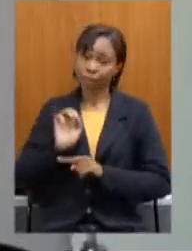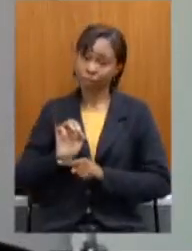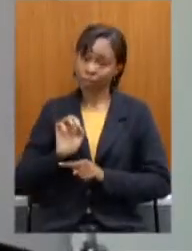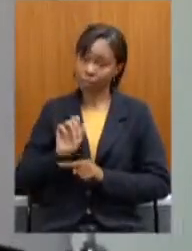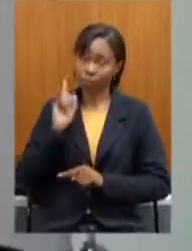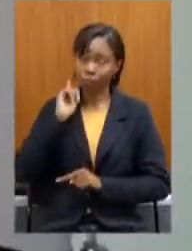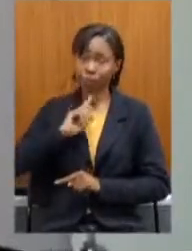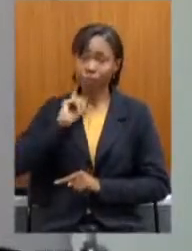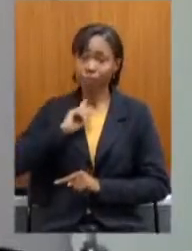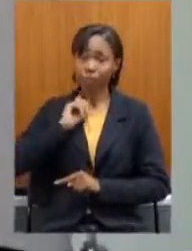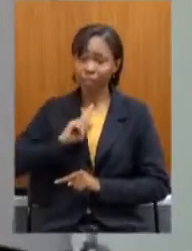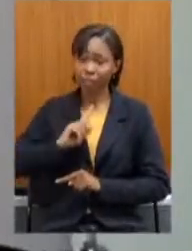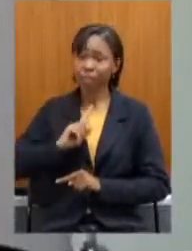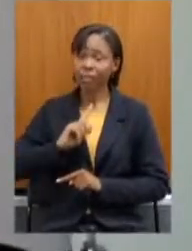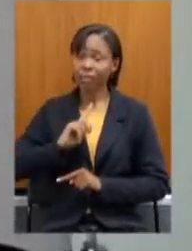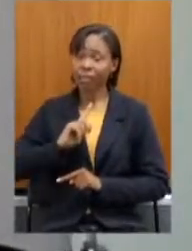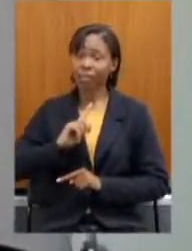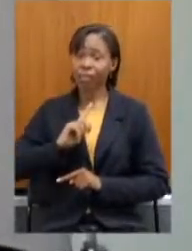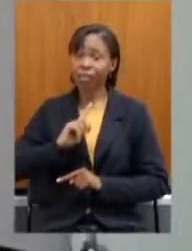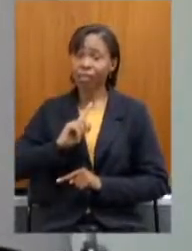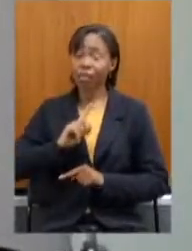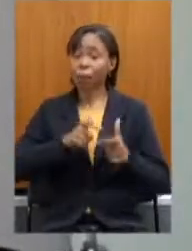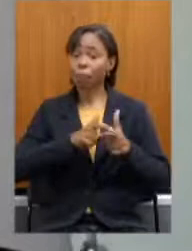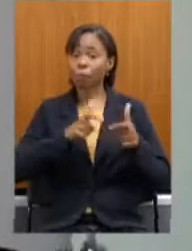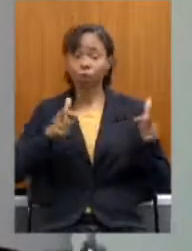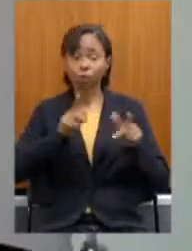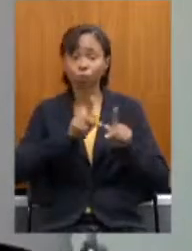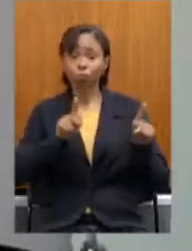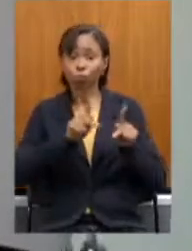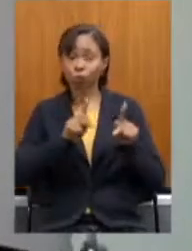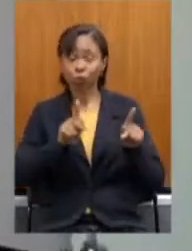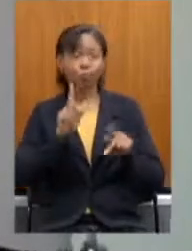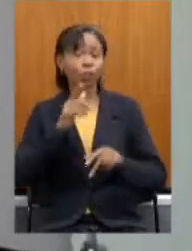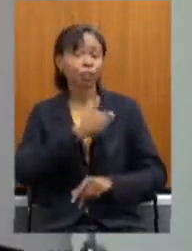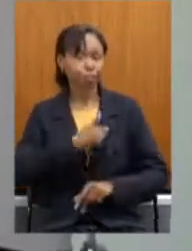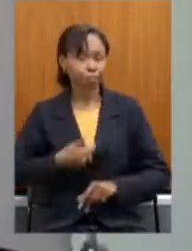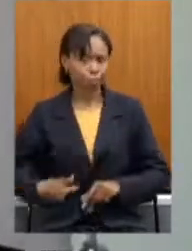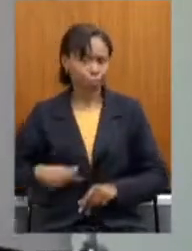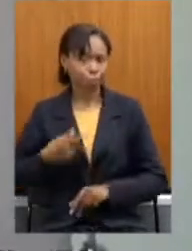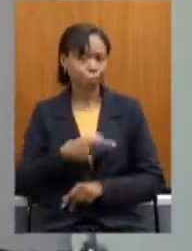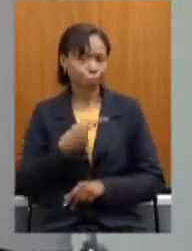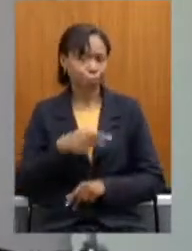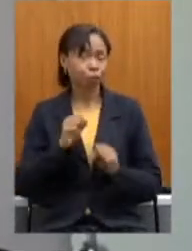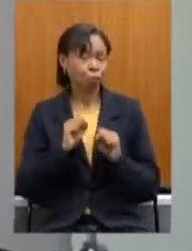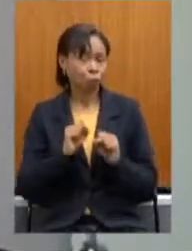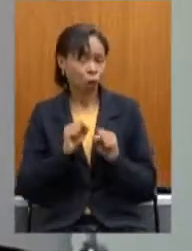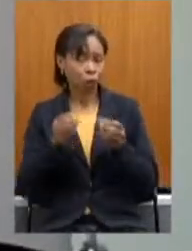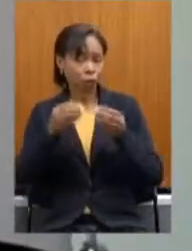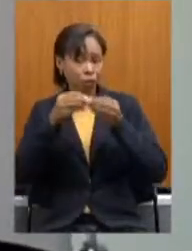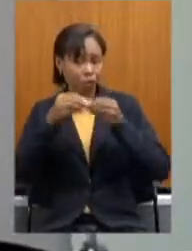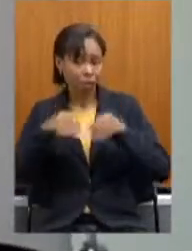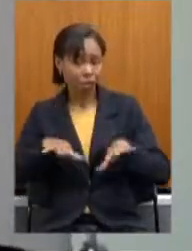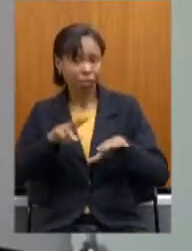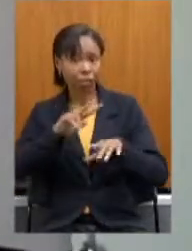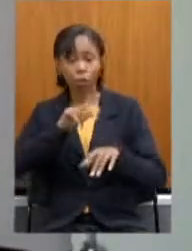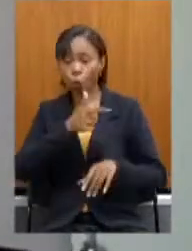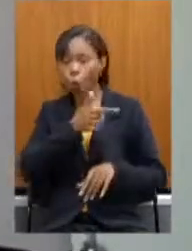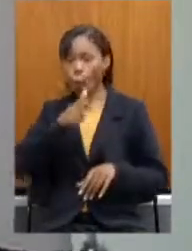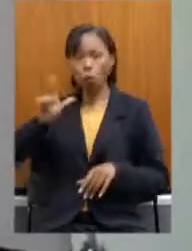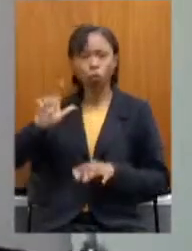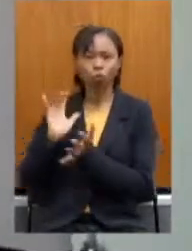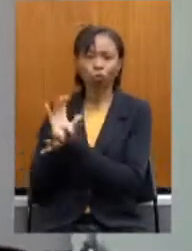parte dos professores da Universidade do Estado de Minas Gerais e esse impacto também pode se replicar em outras